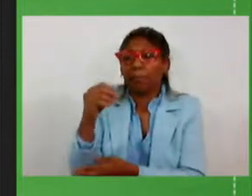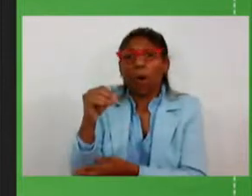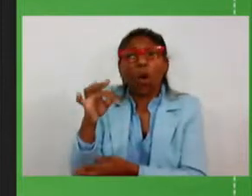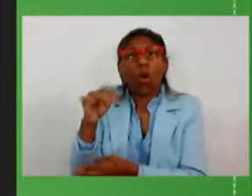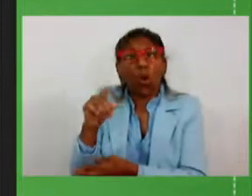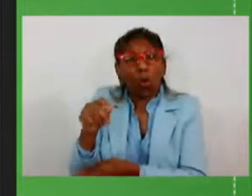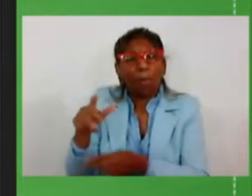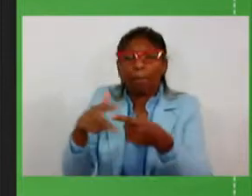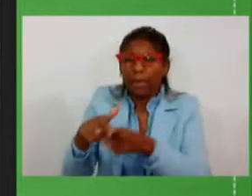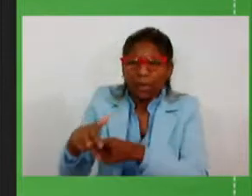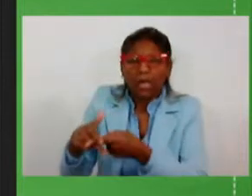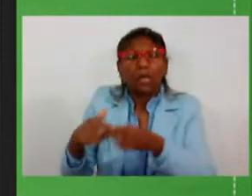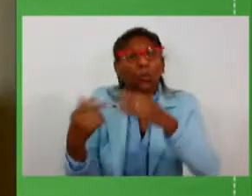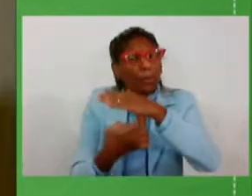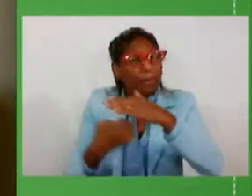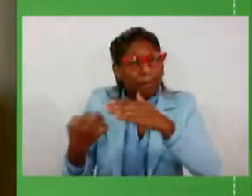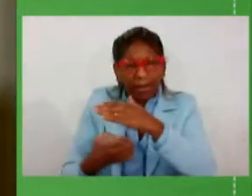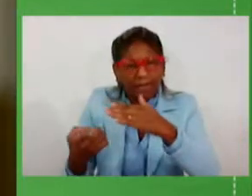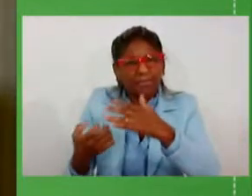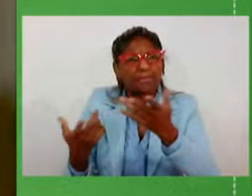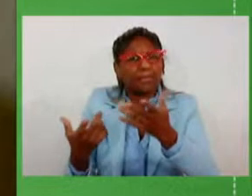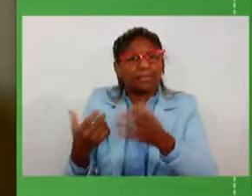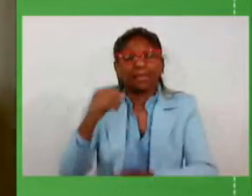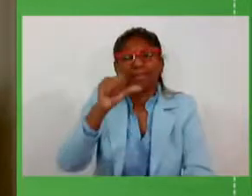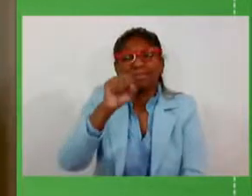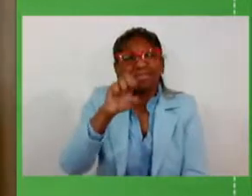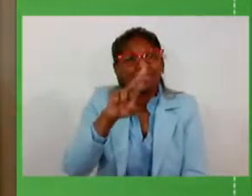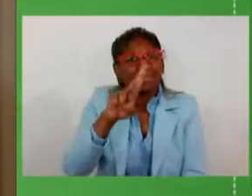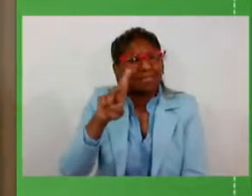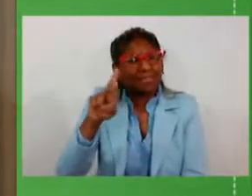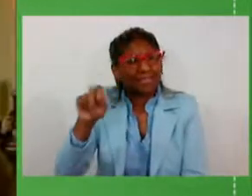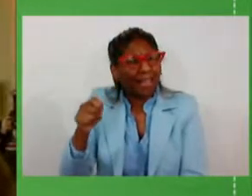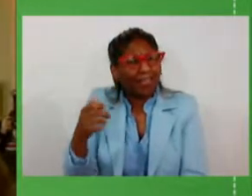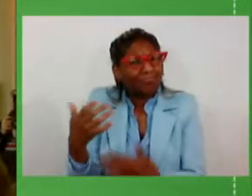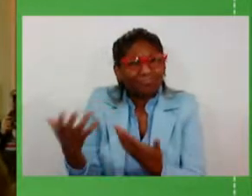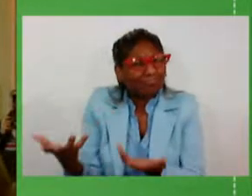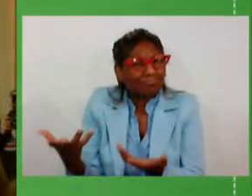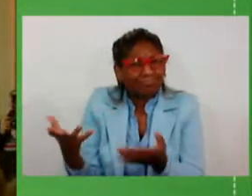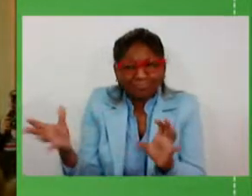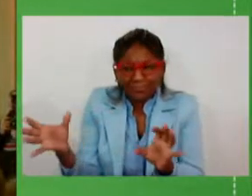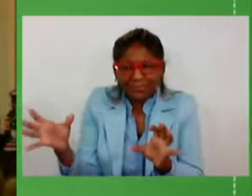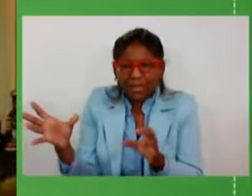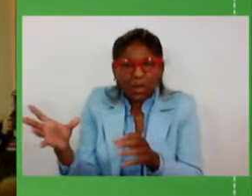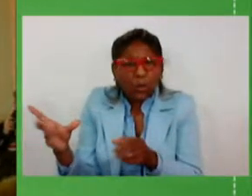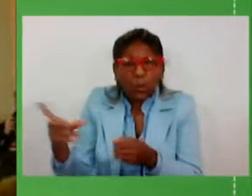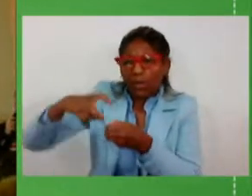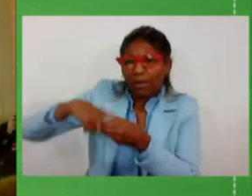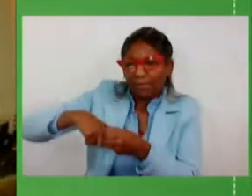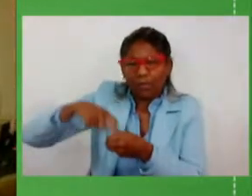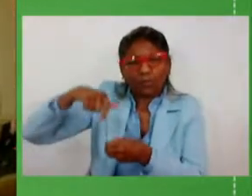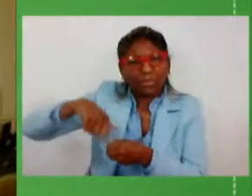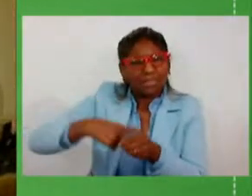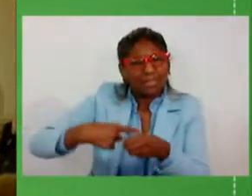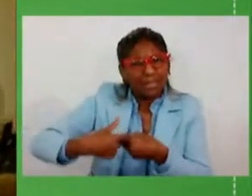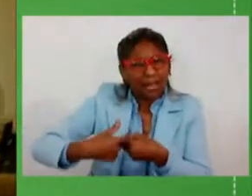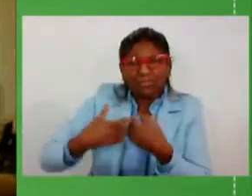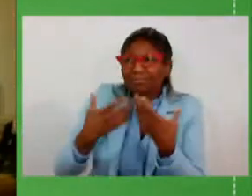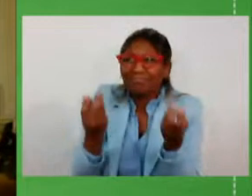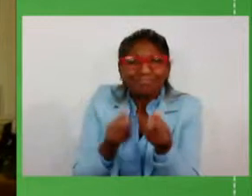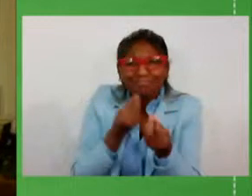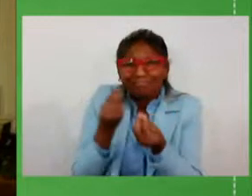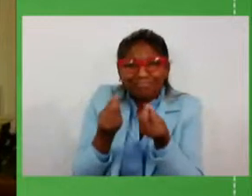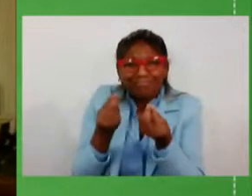polo industrial da Serra Gaúcha, seja conectado à região metropolitana, sem ser integralmente